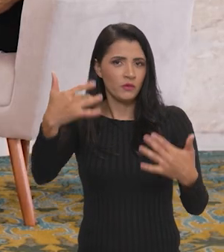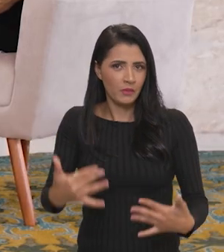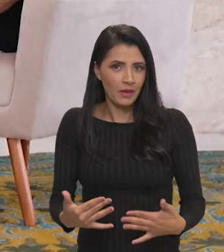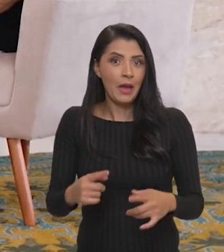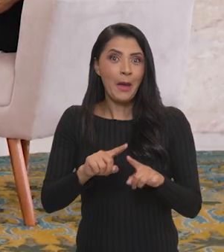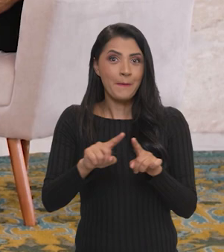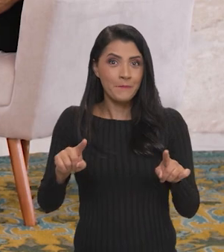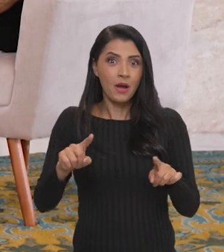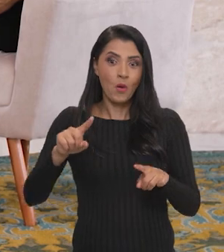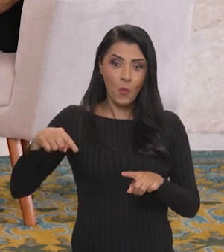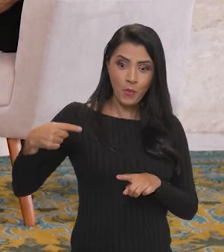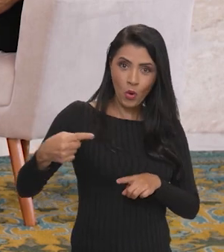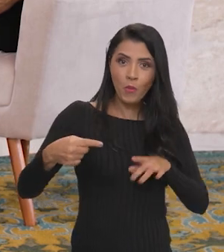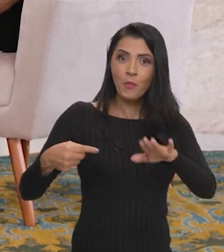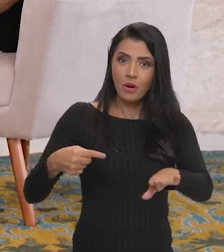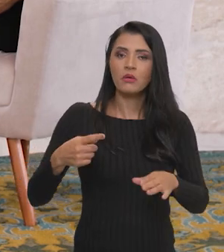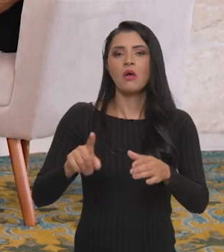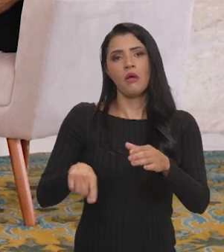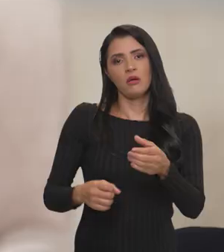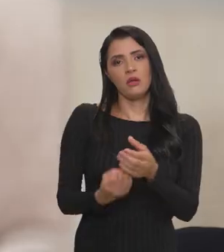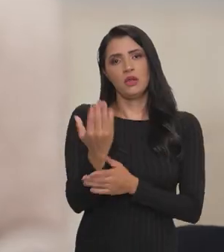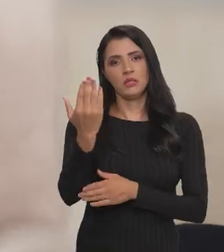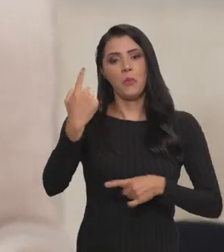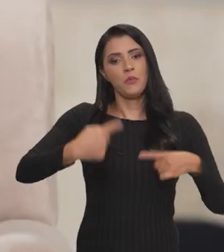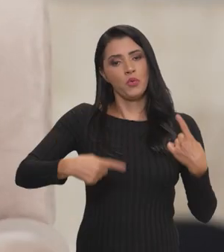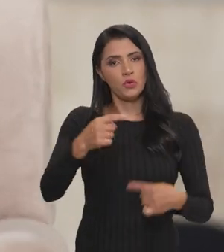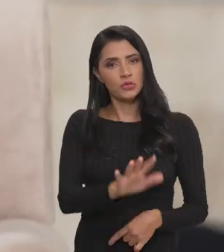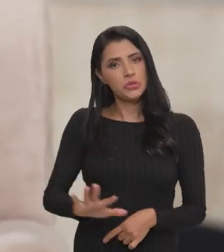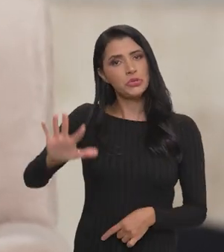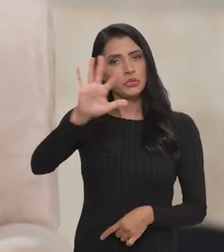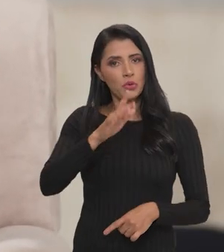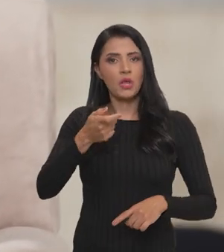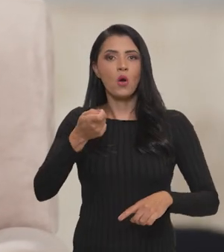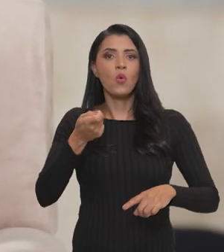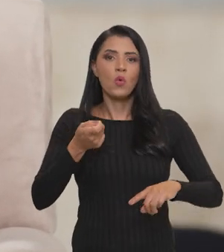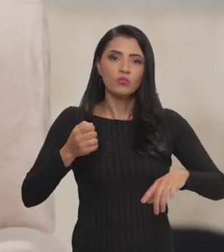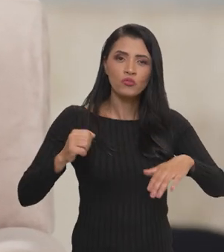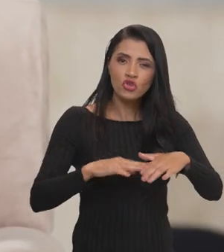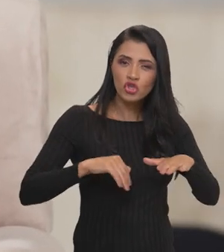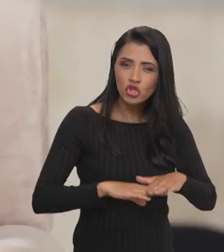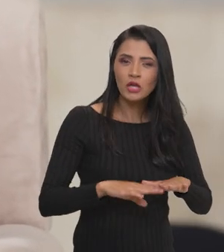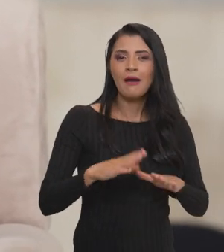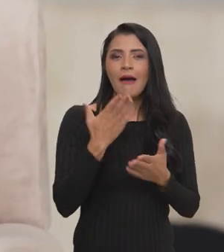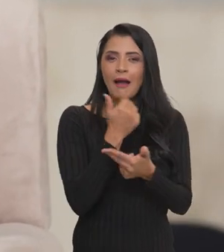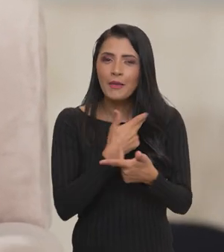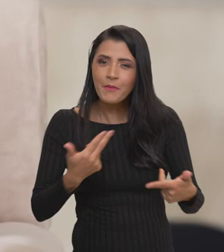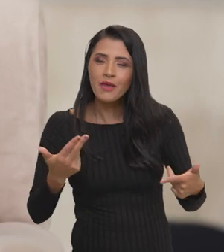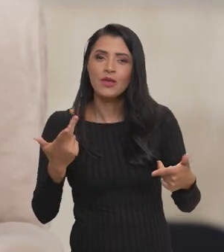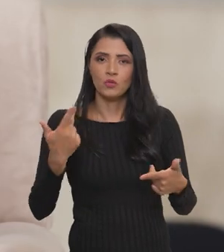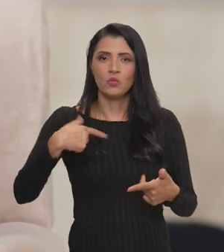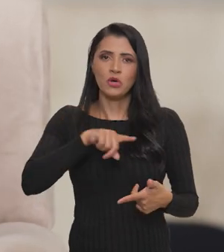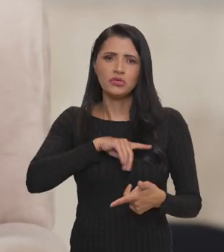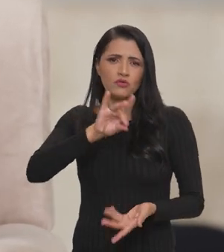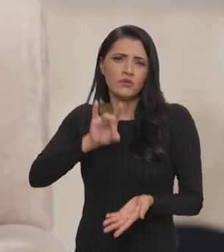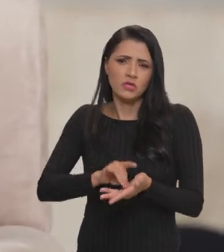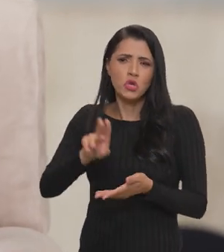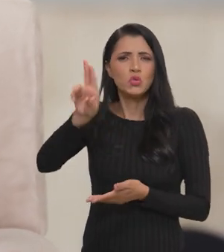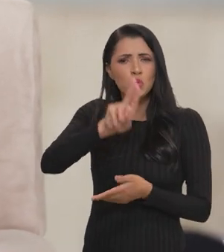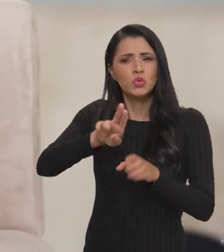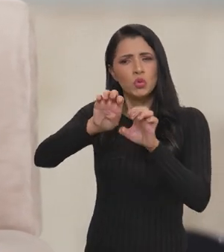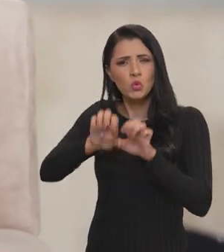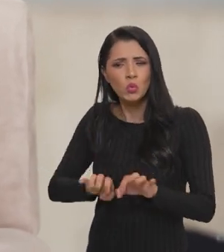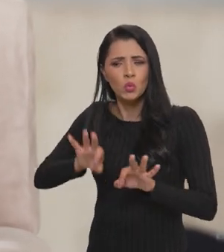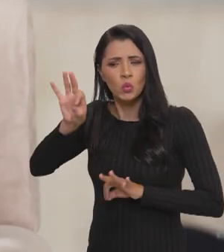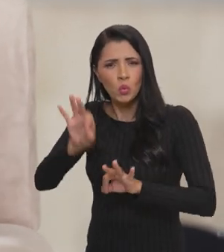citar daqui a pouco. Mas o próximo passo é a criação de uma política nacional de abastecimento alimentar, que a gente, de fato, use toda a nossa